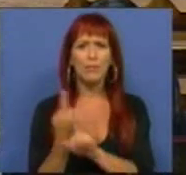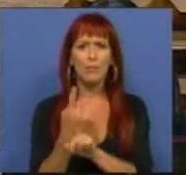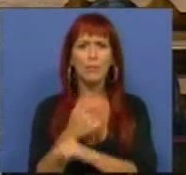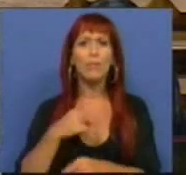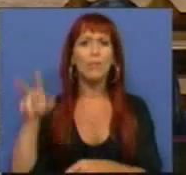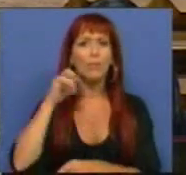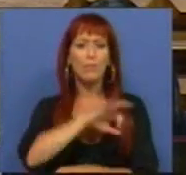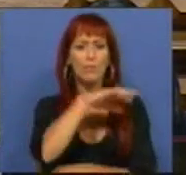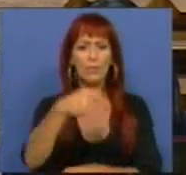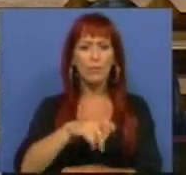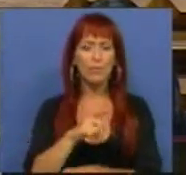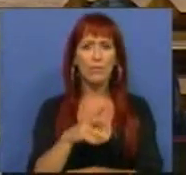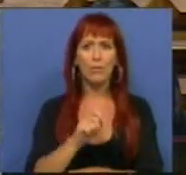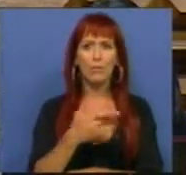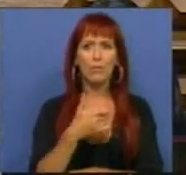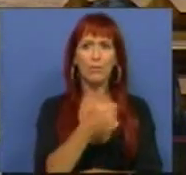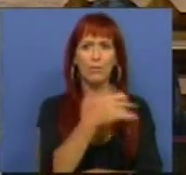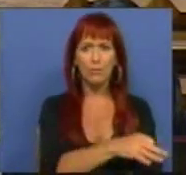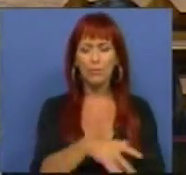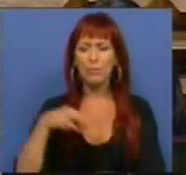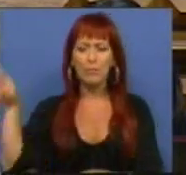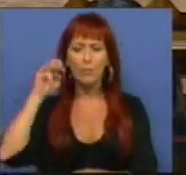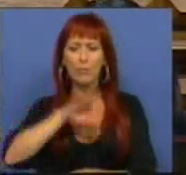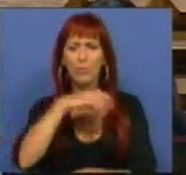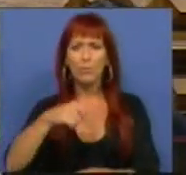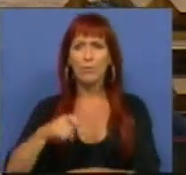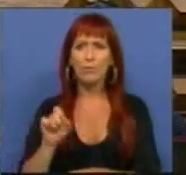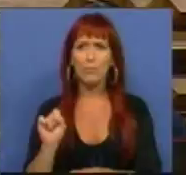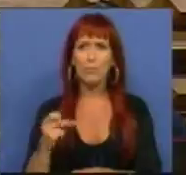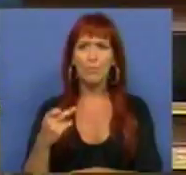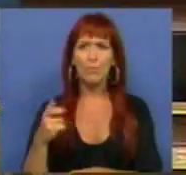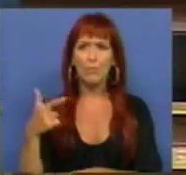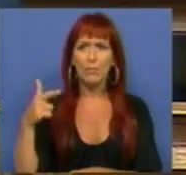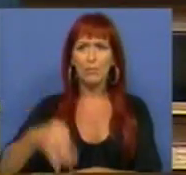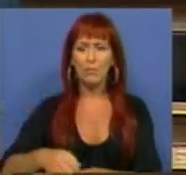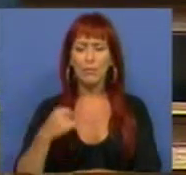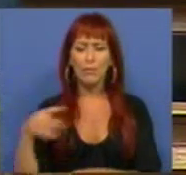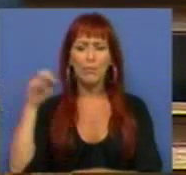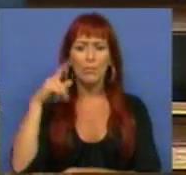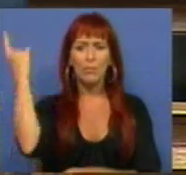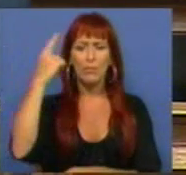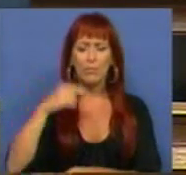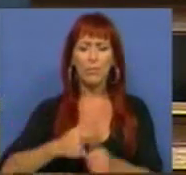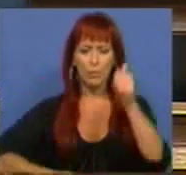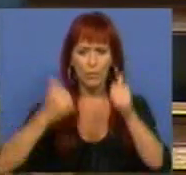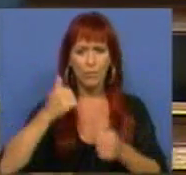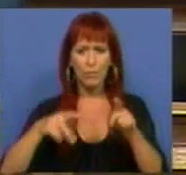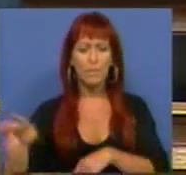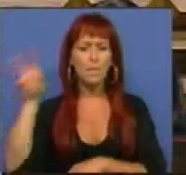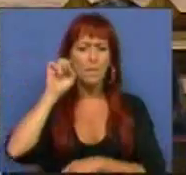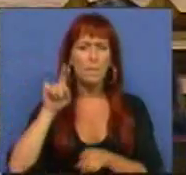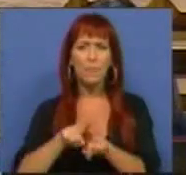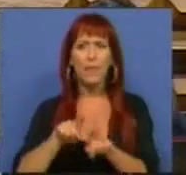Ouvimos o Presidente da BP, ouvimos o Presidente da Galp, ouvimos a Autoridade da Concorrência,